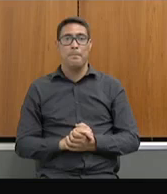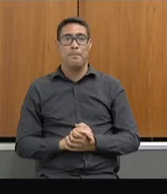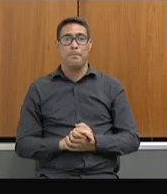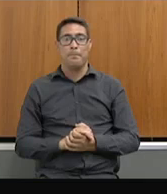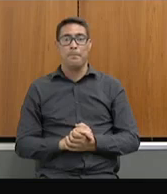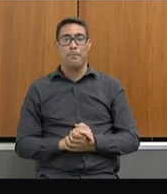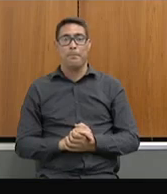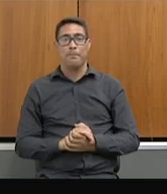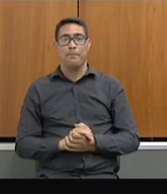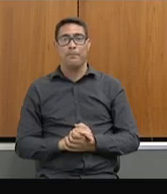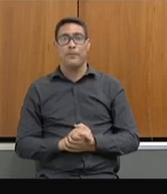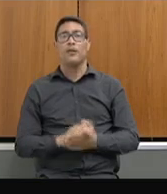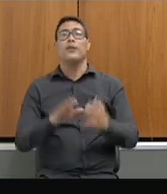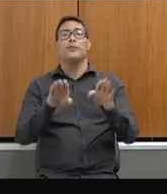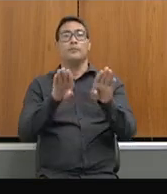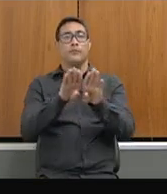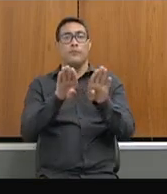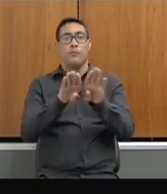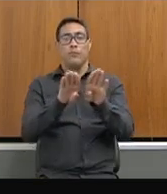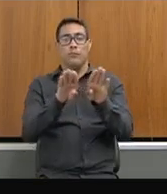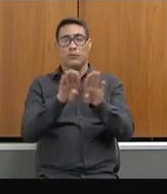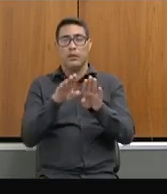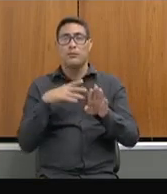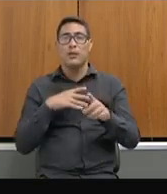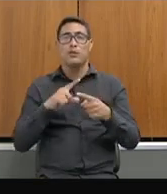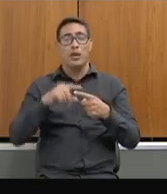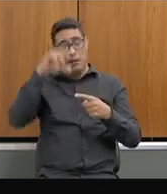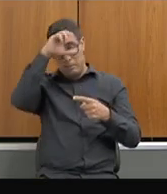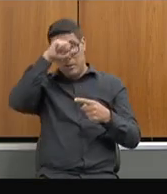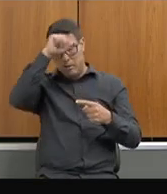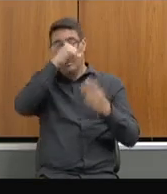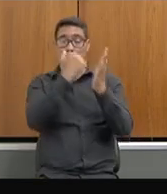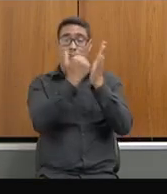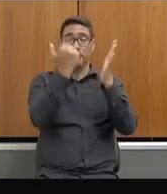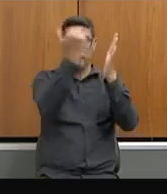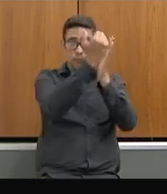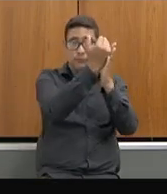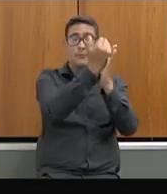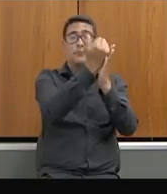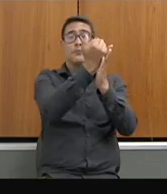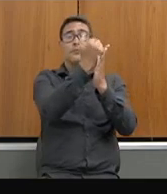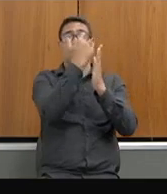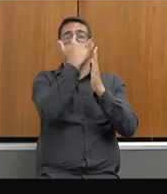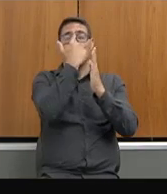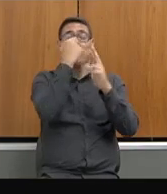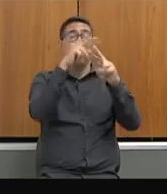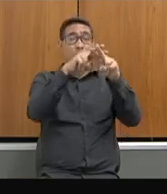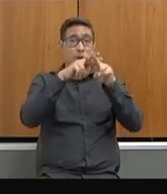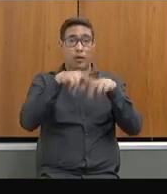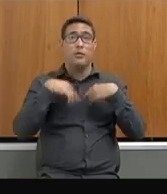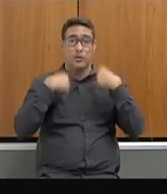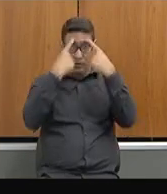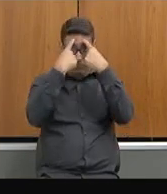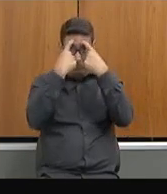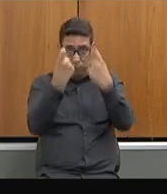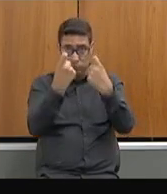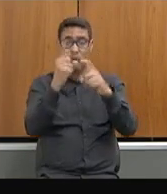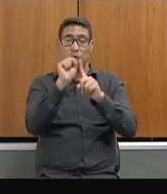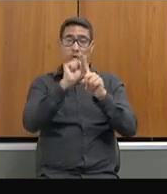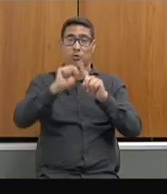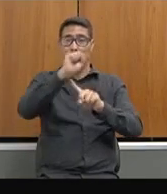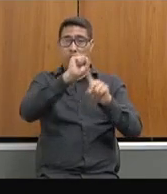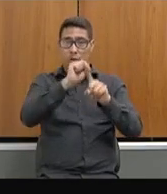Também, trabalhando com a recomposição de aprendizagem, preocupado com a questão da violência social que hoje estamos vivendo,